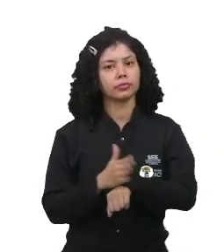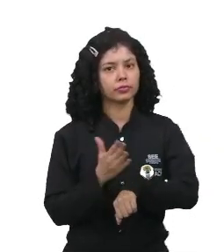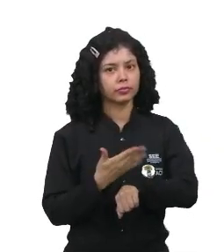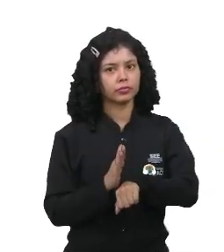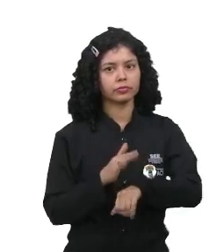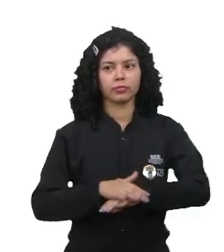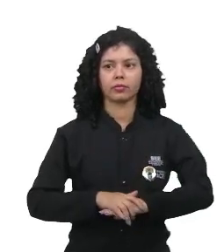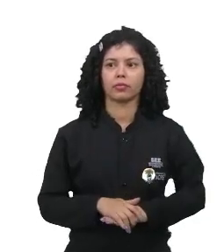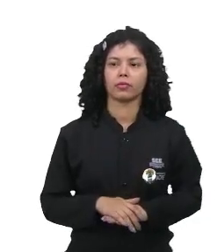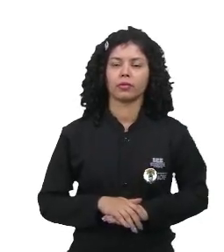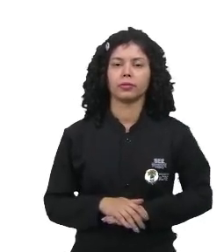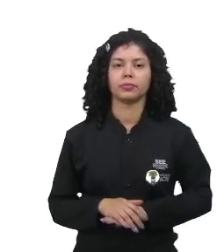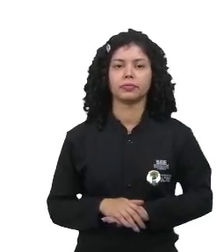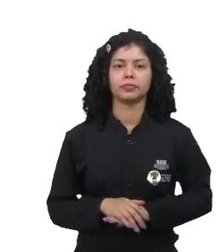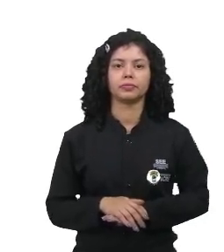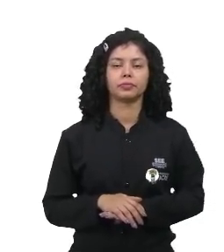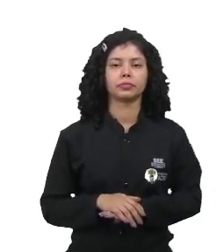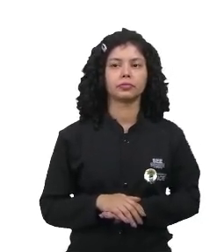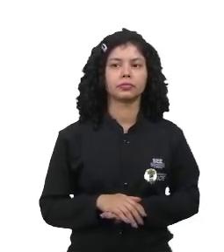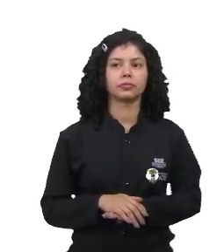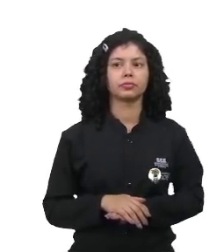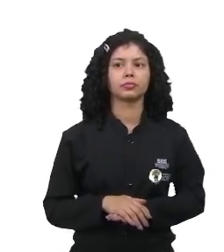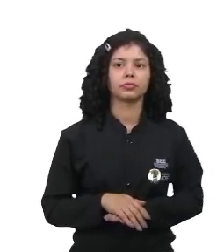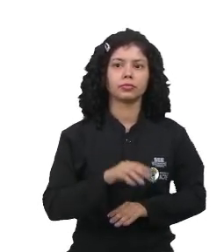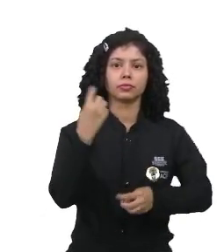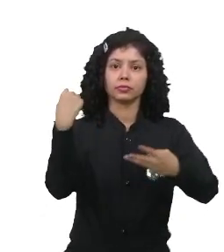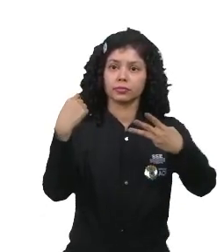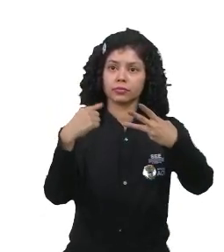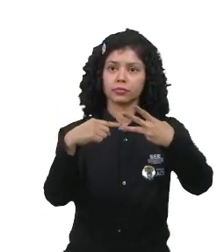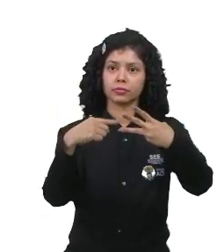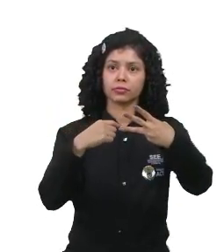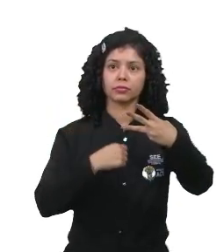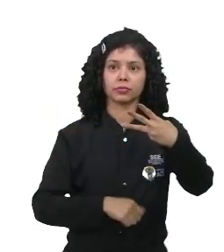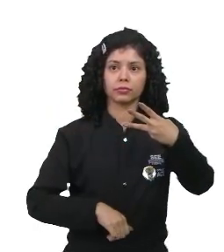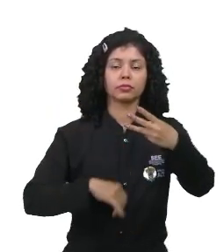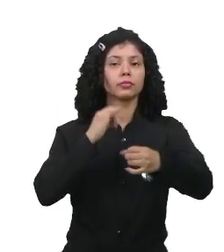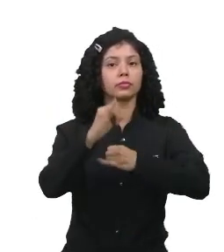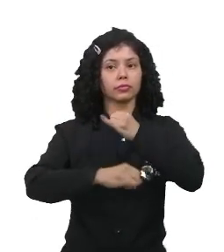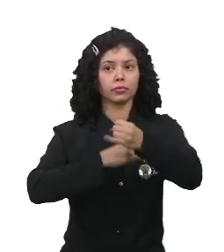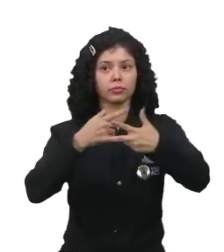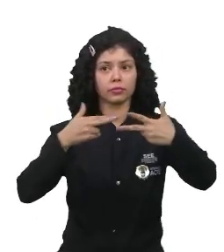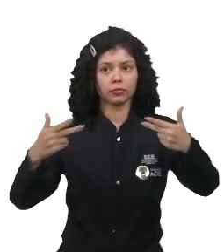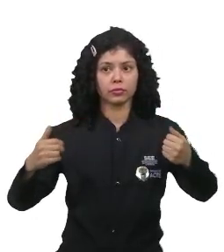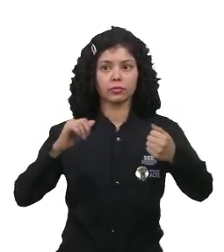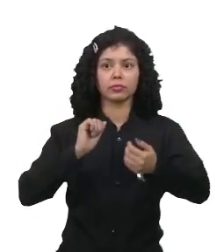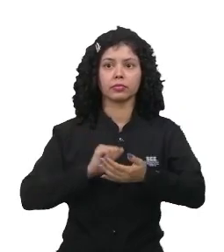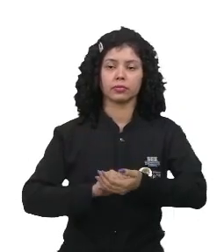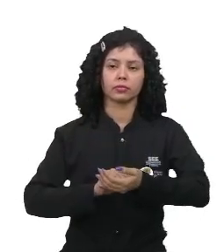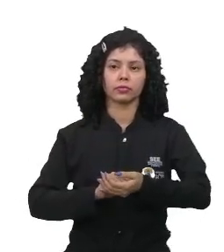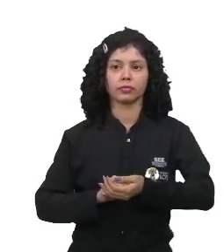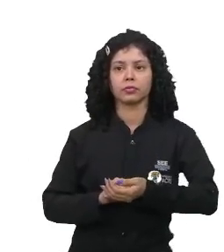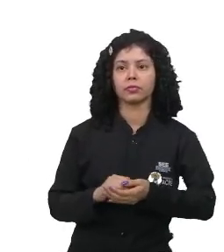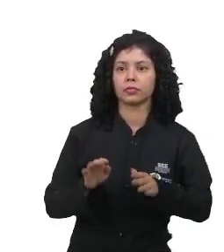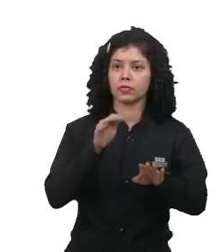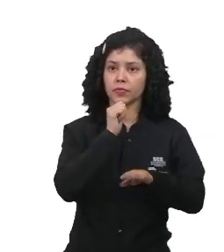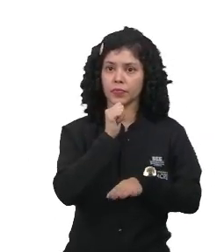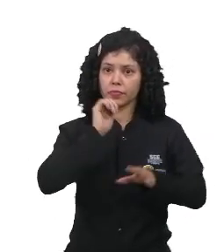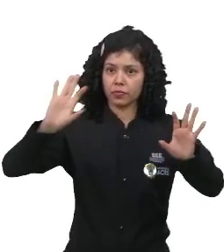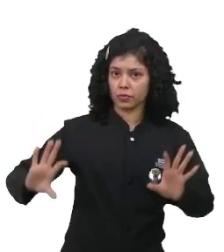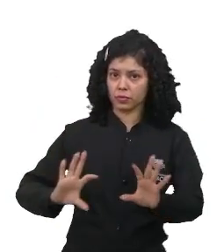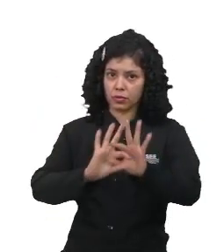jogos e treinamentos. No 3, a internet das coisas, rede de